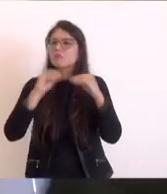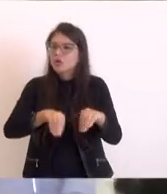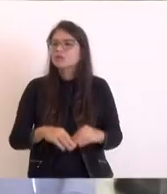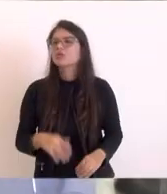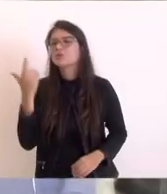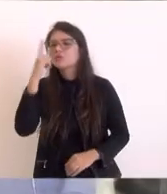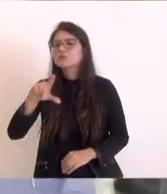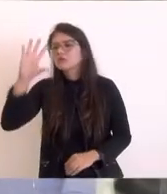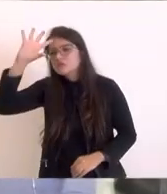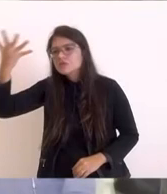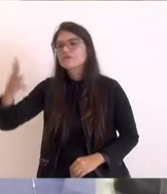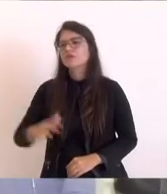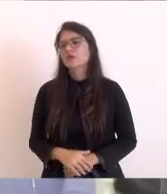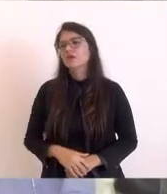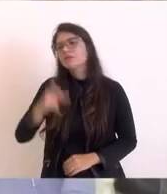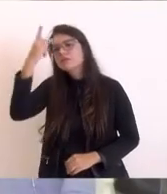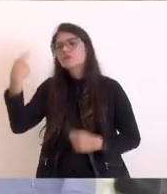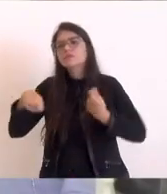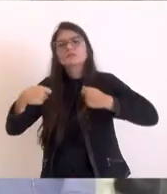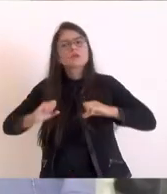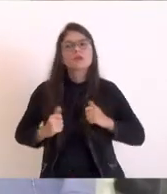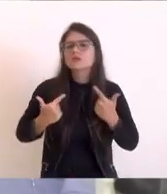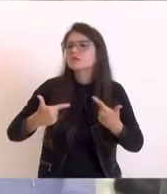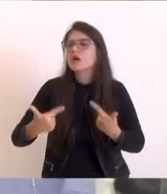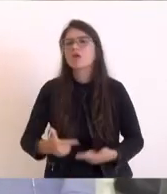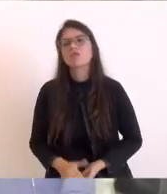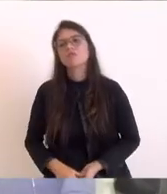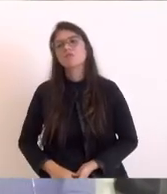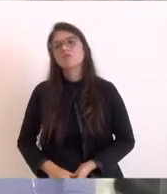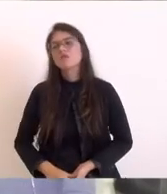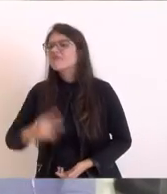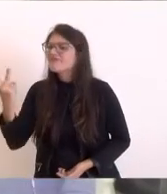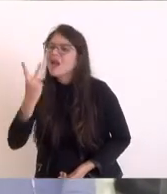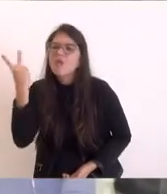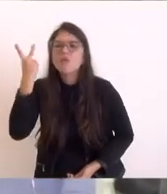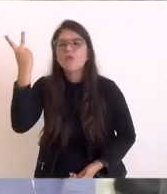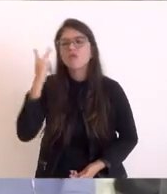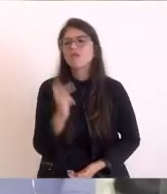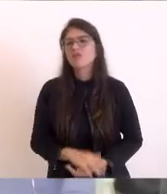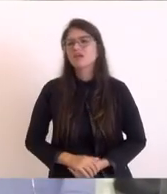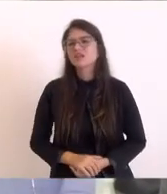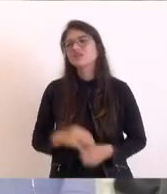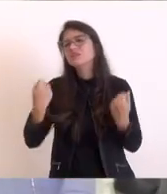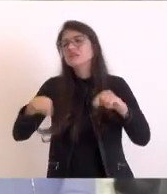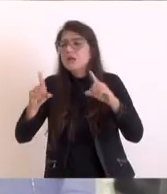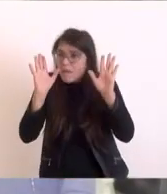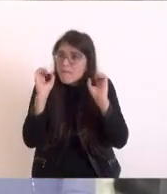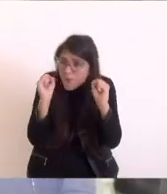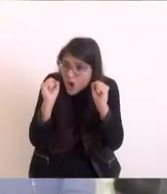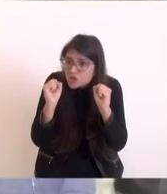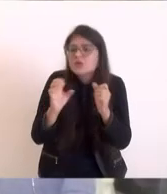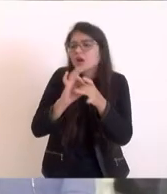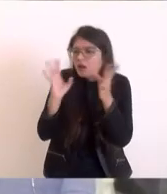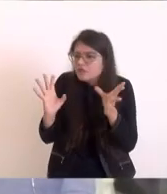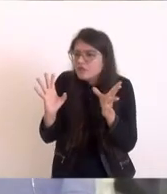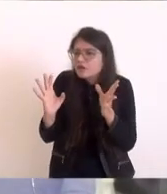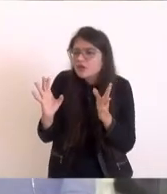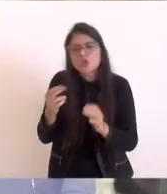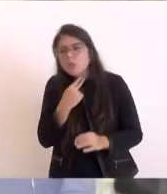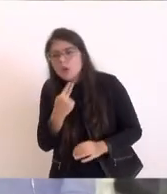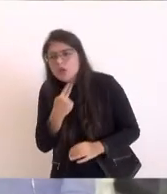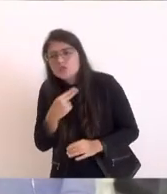pessoa, quando é funcional e é resolutivo, tem todo o valor. Não precisa falar pode, pode, se não pode, não pode, mas tem que ter palavra.